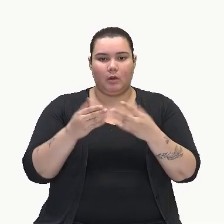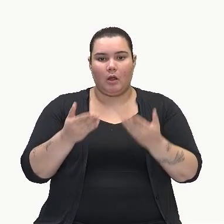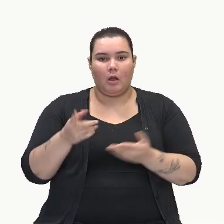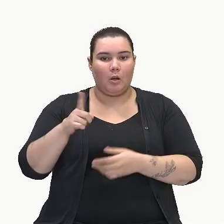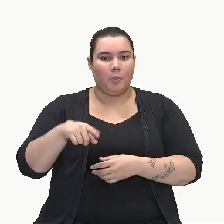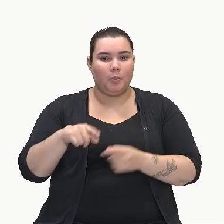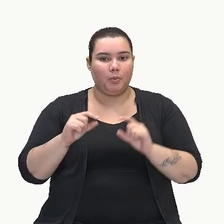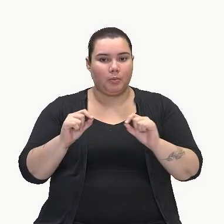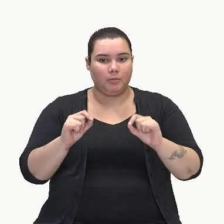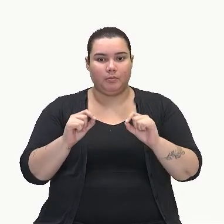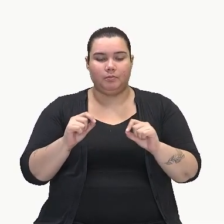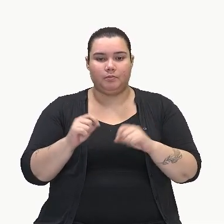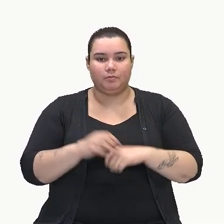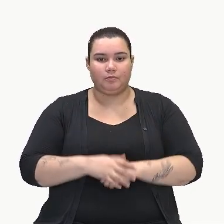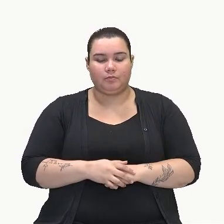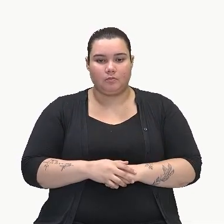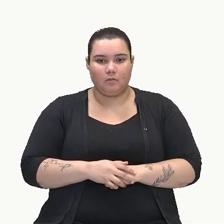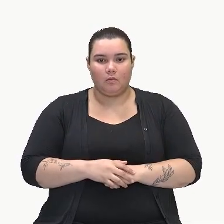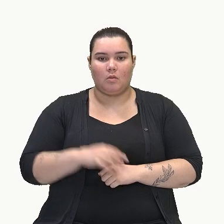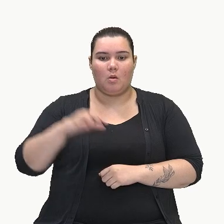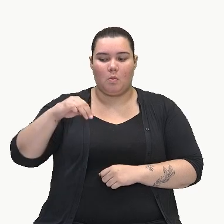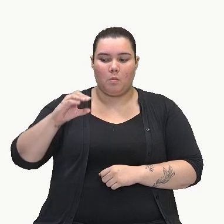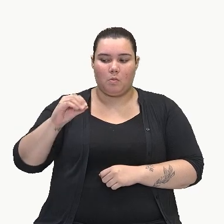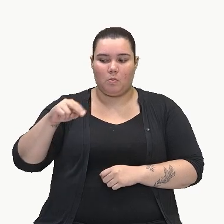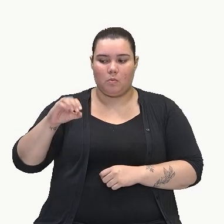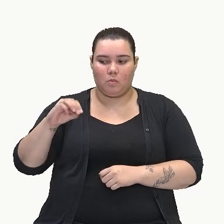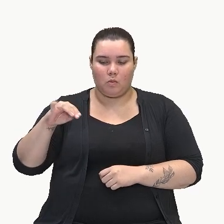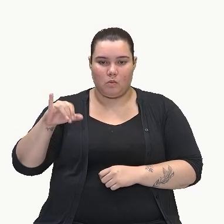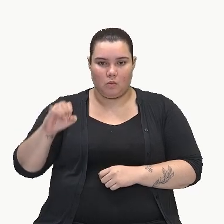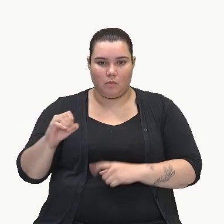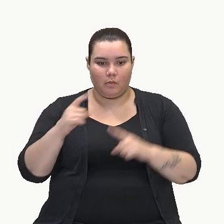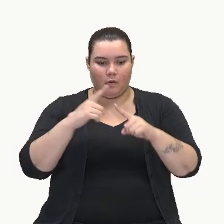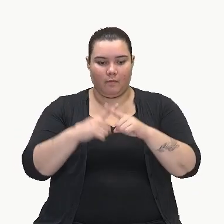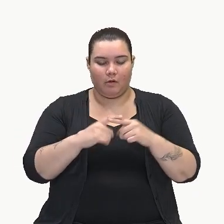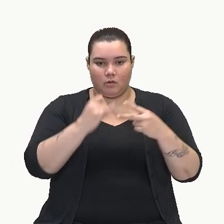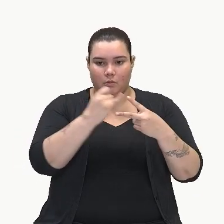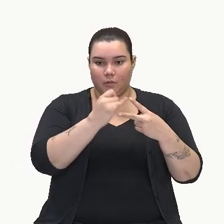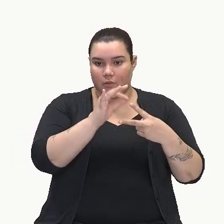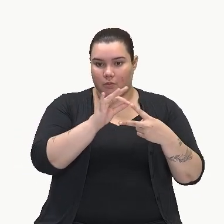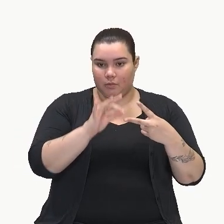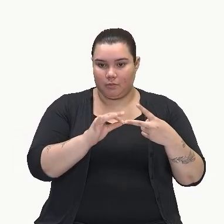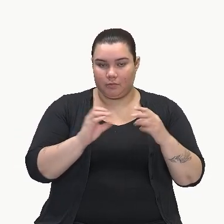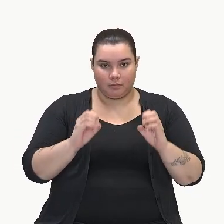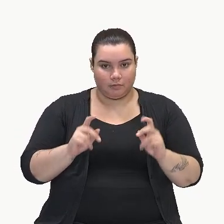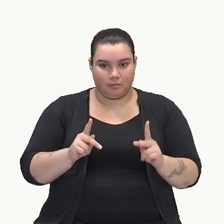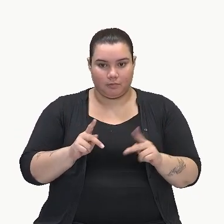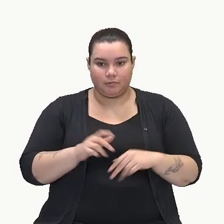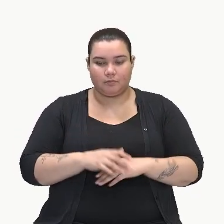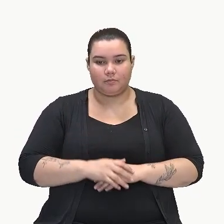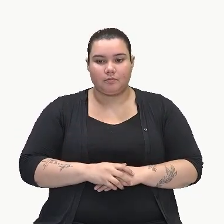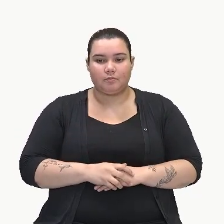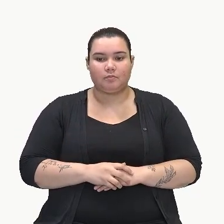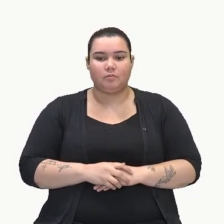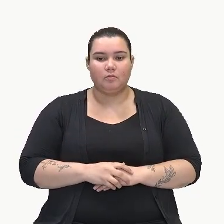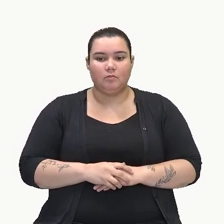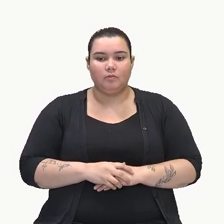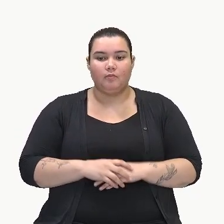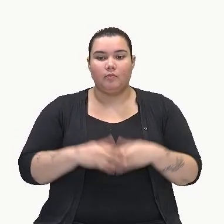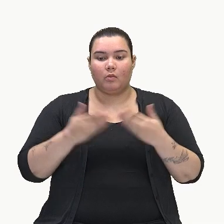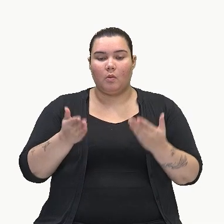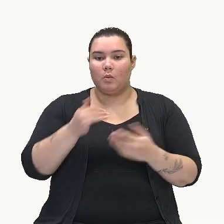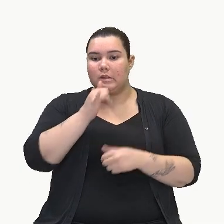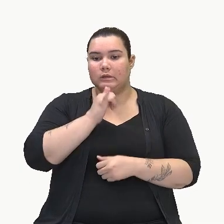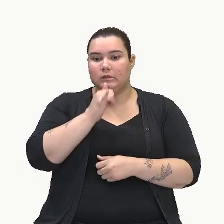aqui, vamos multiplicar um monômio por um polinômio, ok? E aqui, no nosso